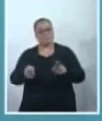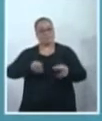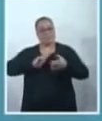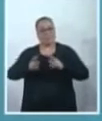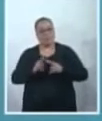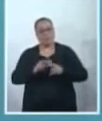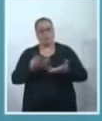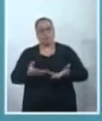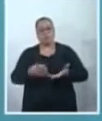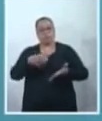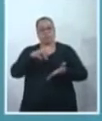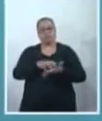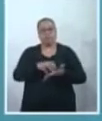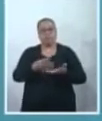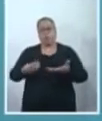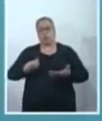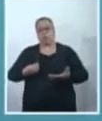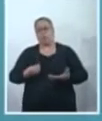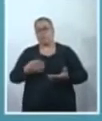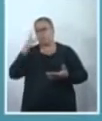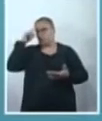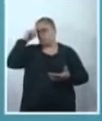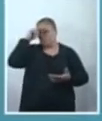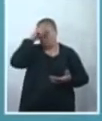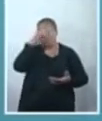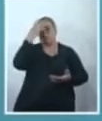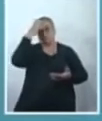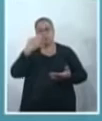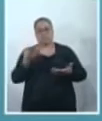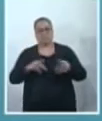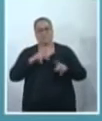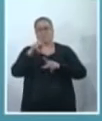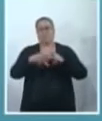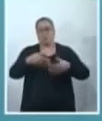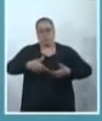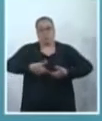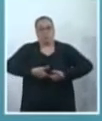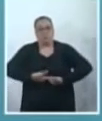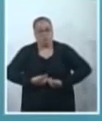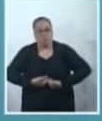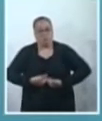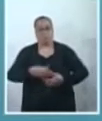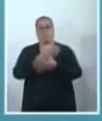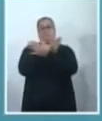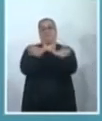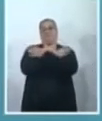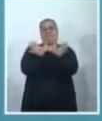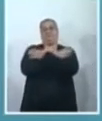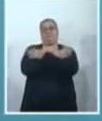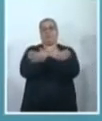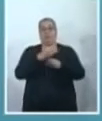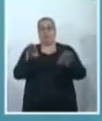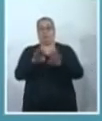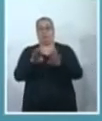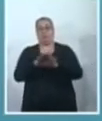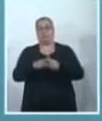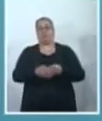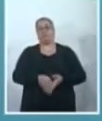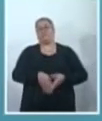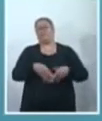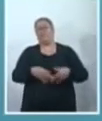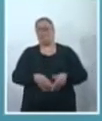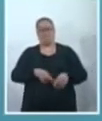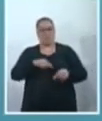condições de vida muito precarizadas, né? O nosso povo passando fome, o desemprego aumentando, a extrema